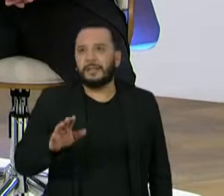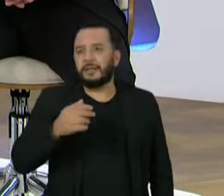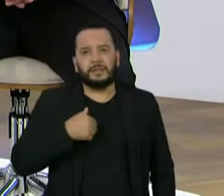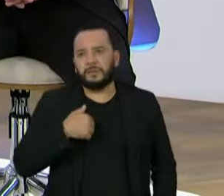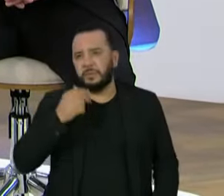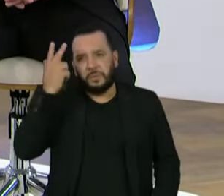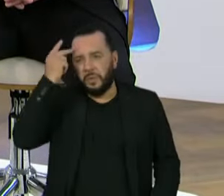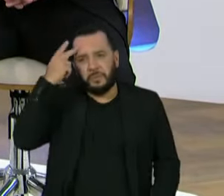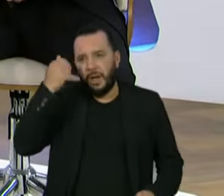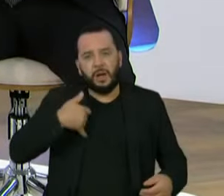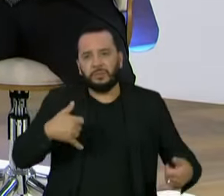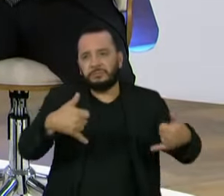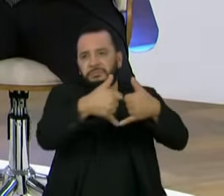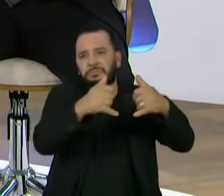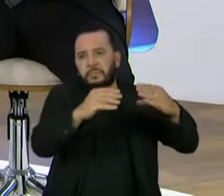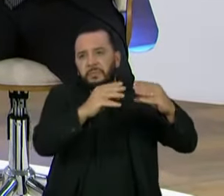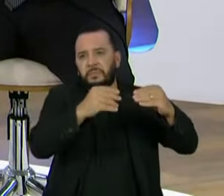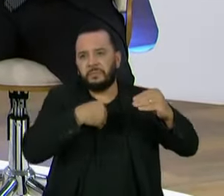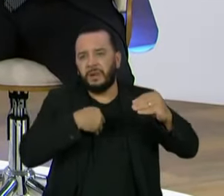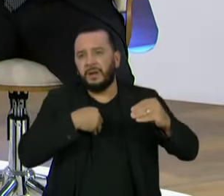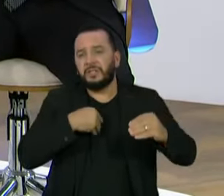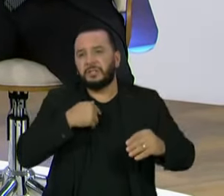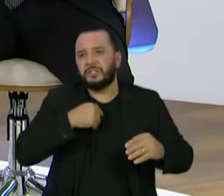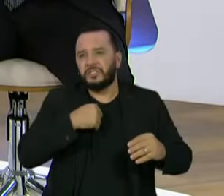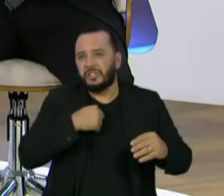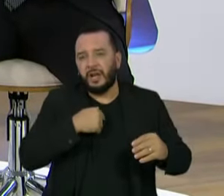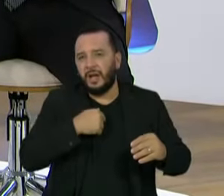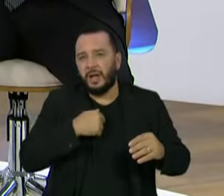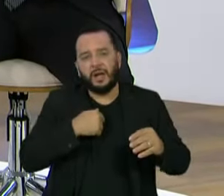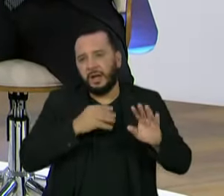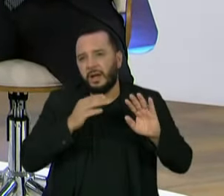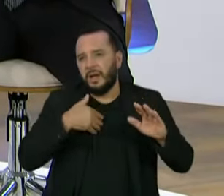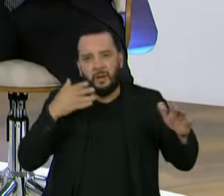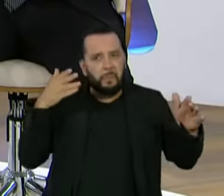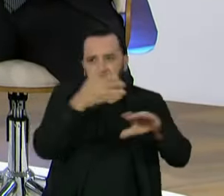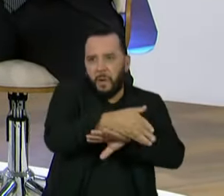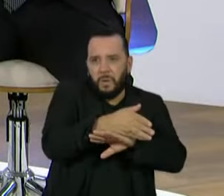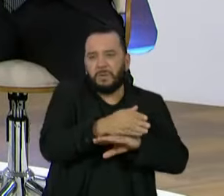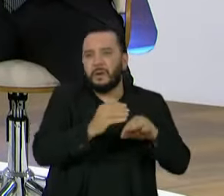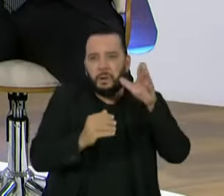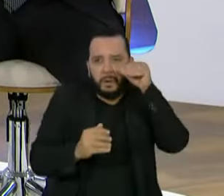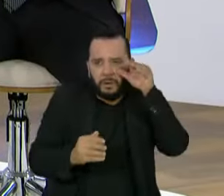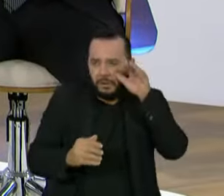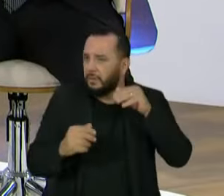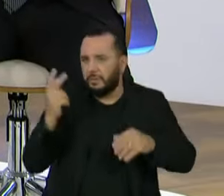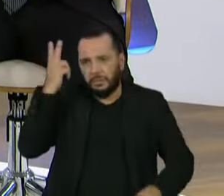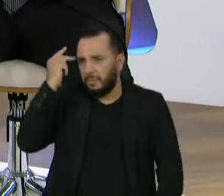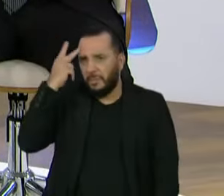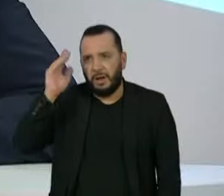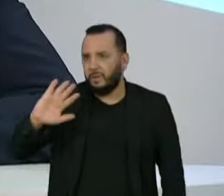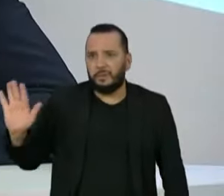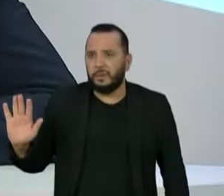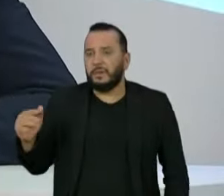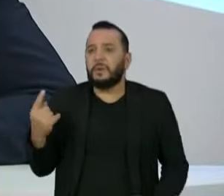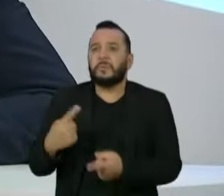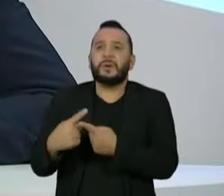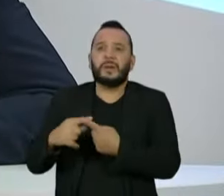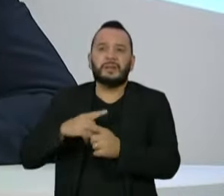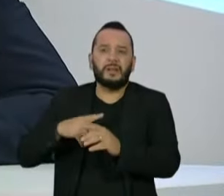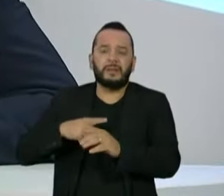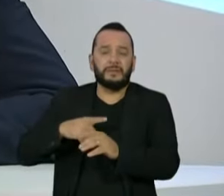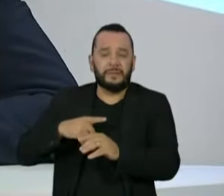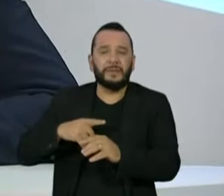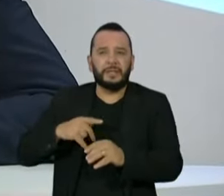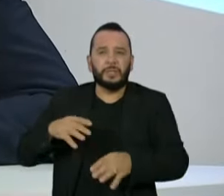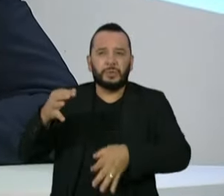não vejo nenhum tipo de abuso. Cada quebra de sigilo foi fundamentada. Essa CPI foi a teve mais questionamento no judiciário, porque os interesses envolvidos eram muito grandes.